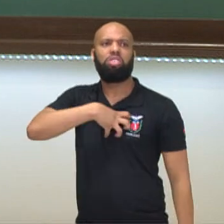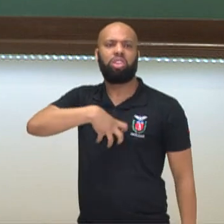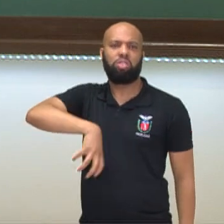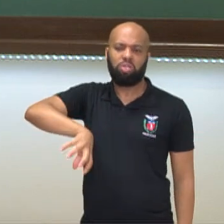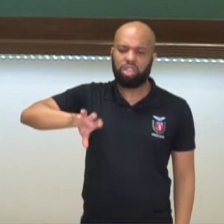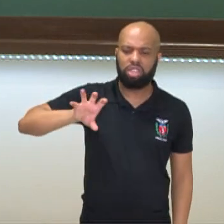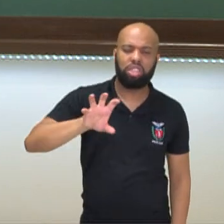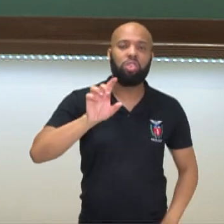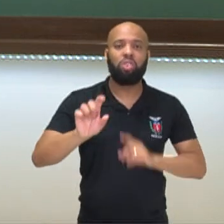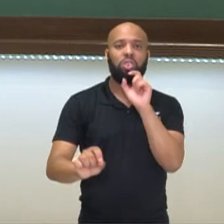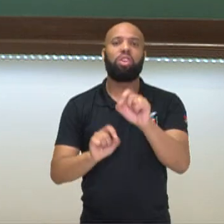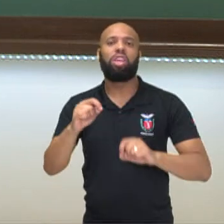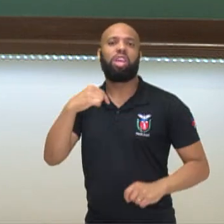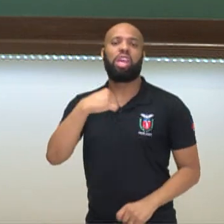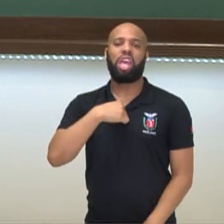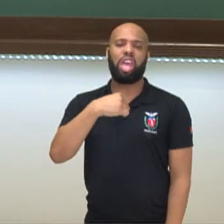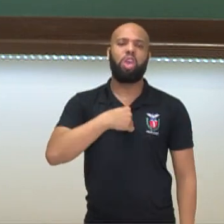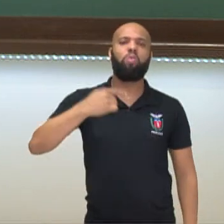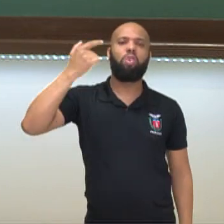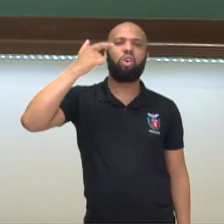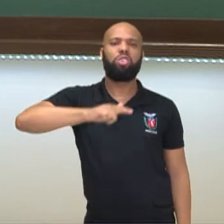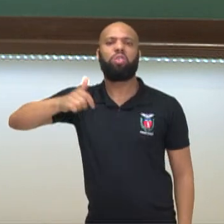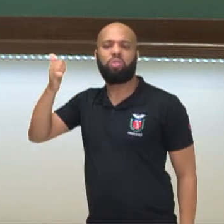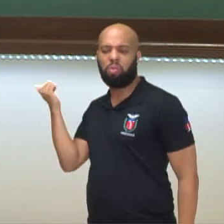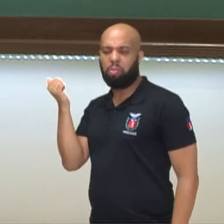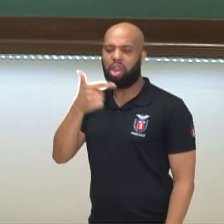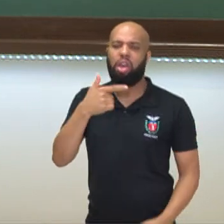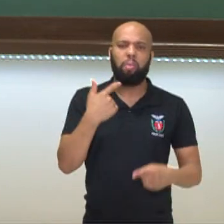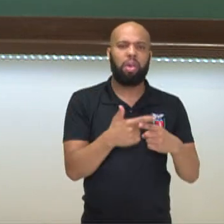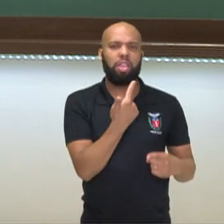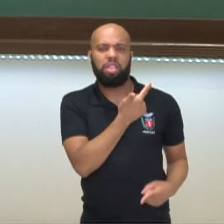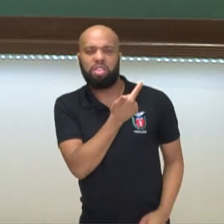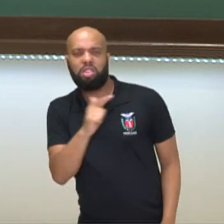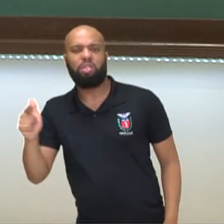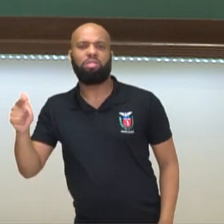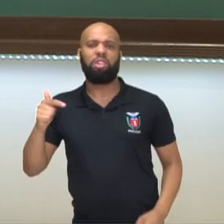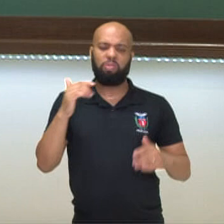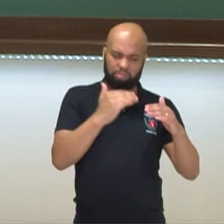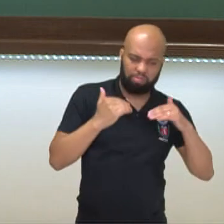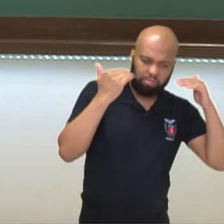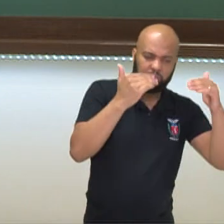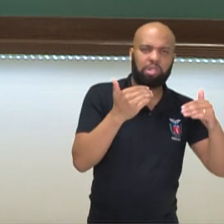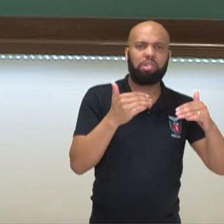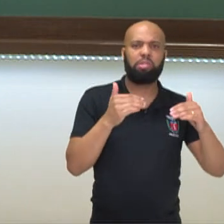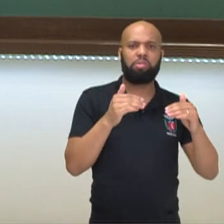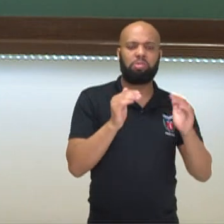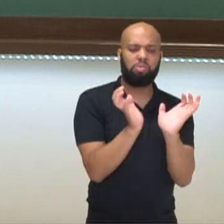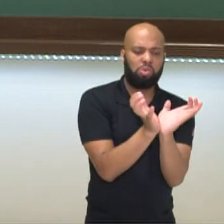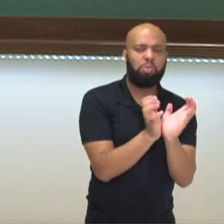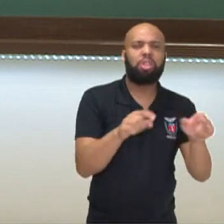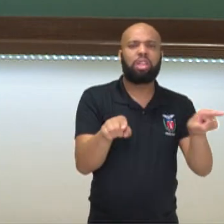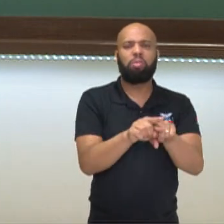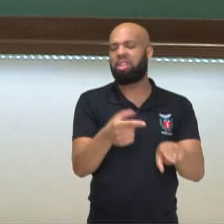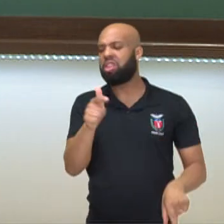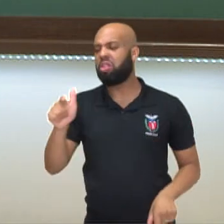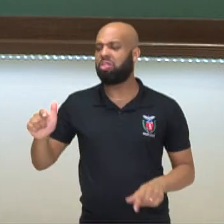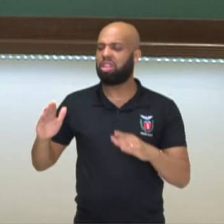autocoroação que nem nobreza e nem o clero, a igreja católica, vai deter o meu poder.